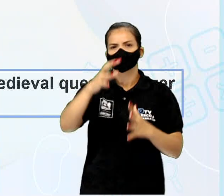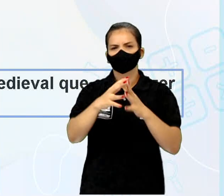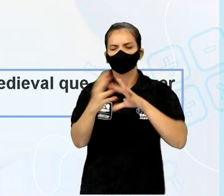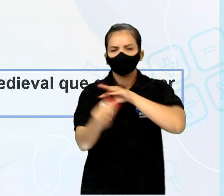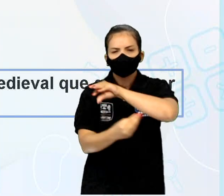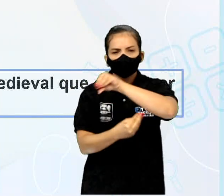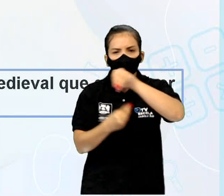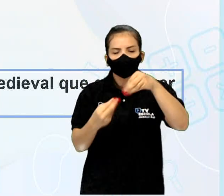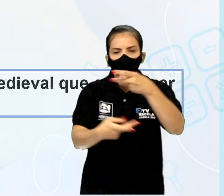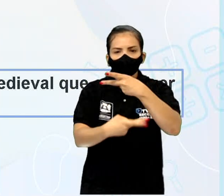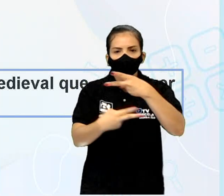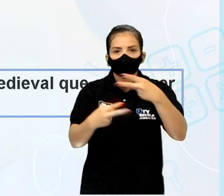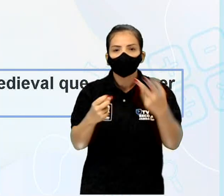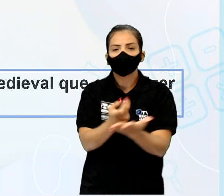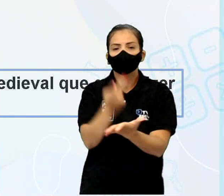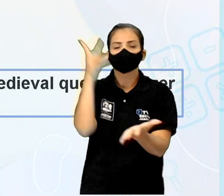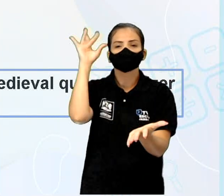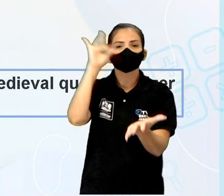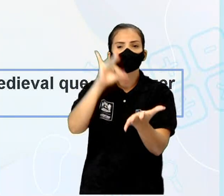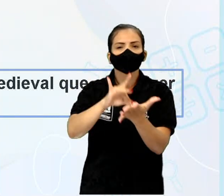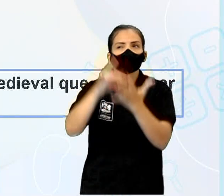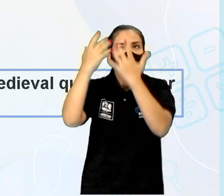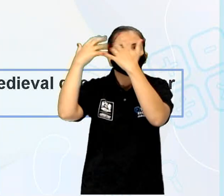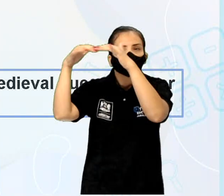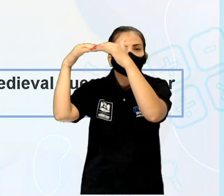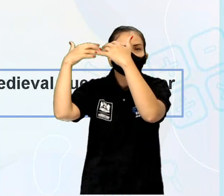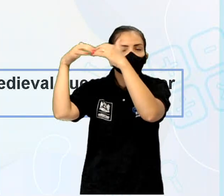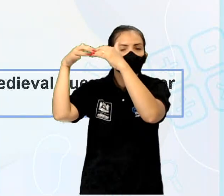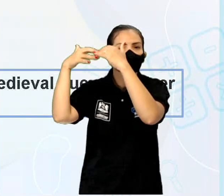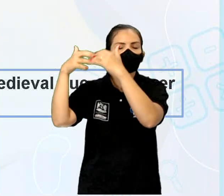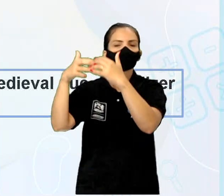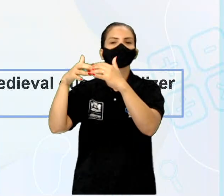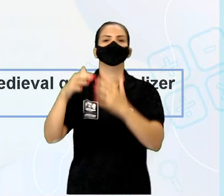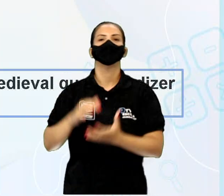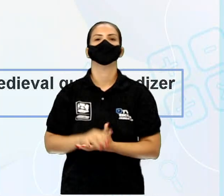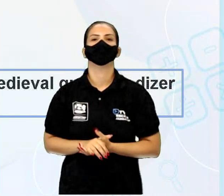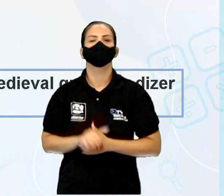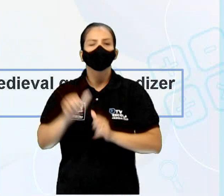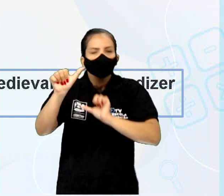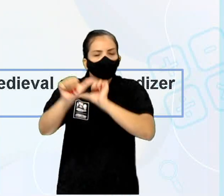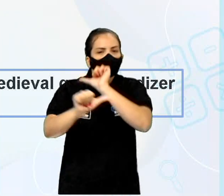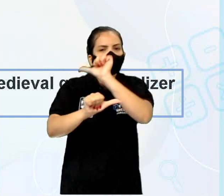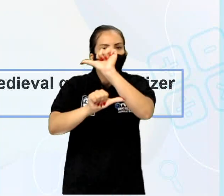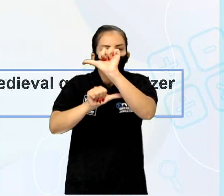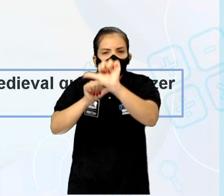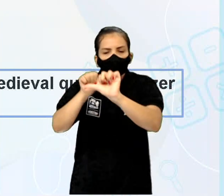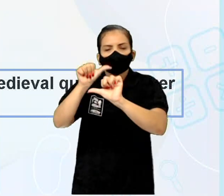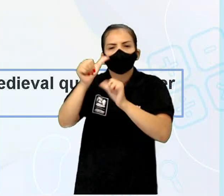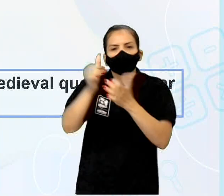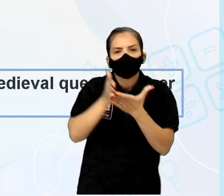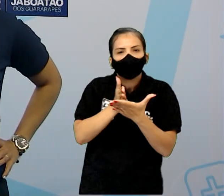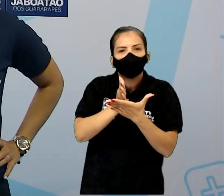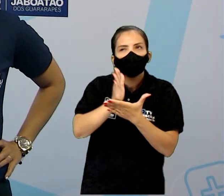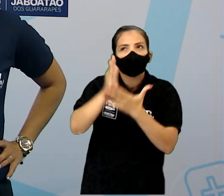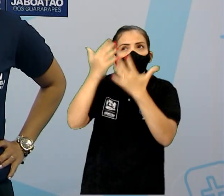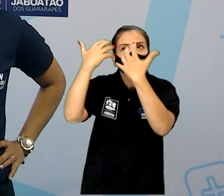com imaginários ou fantasiosos, e que vão se modificando através do imaginário popular.